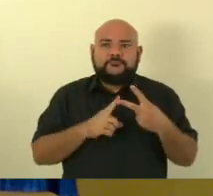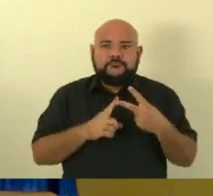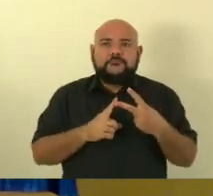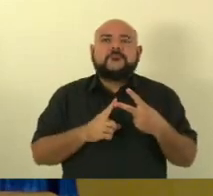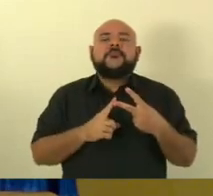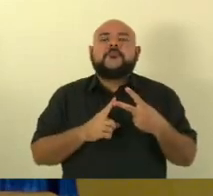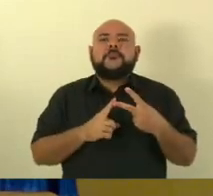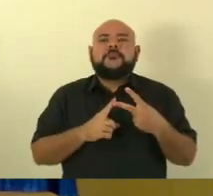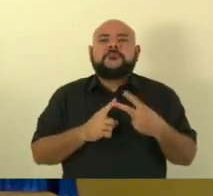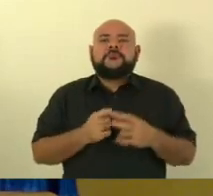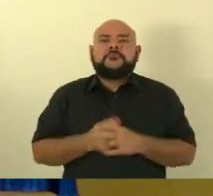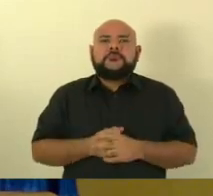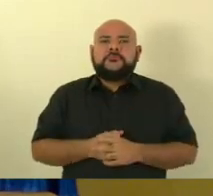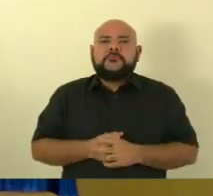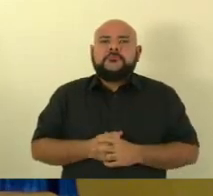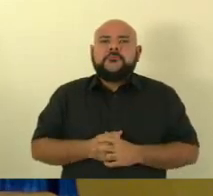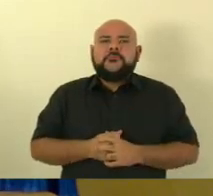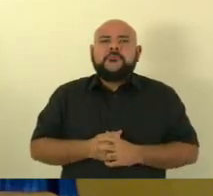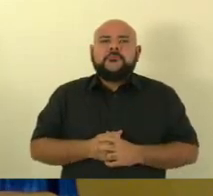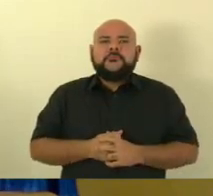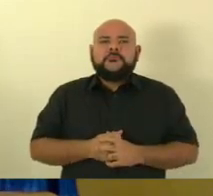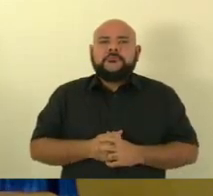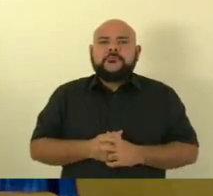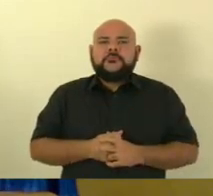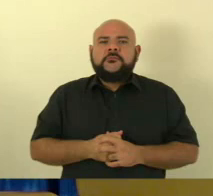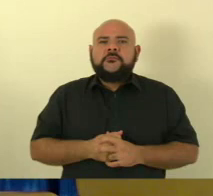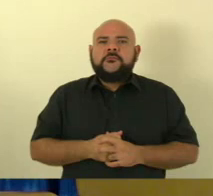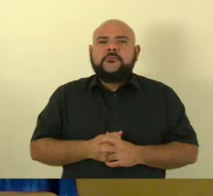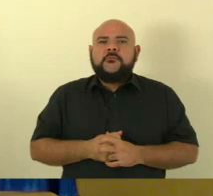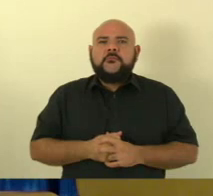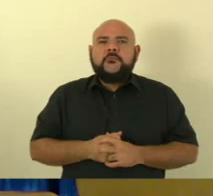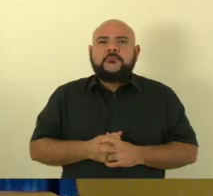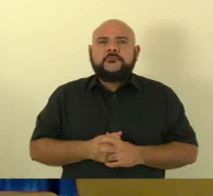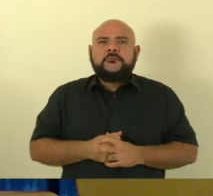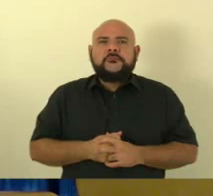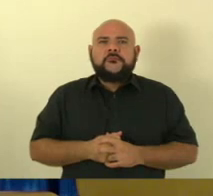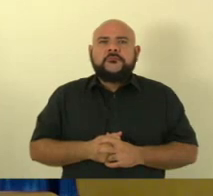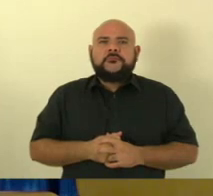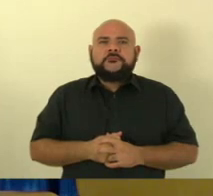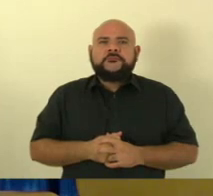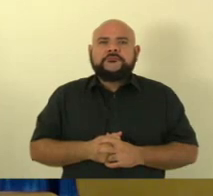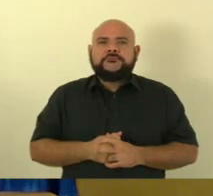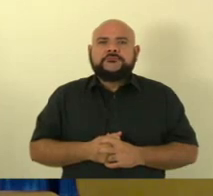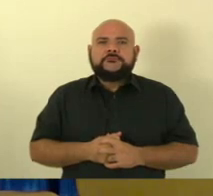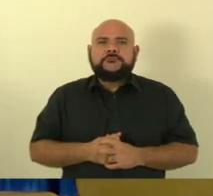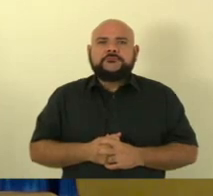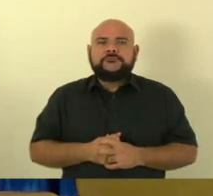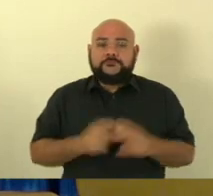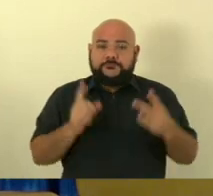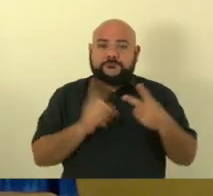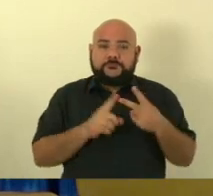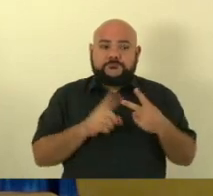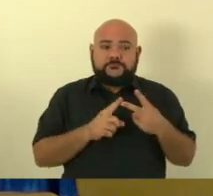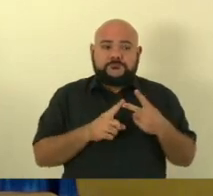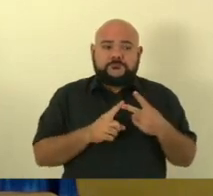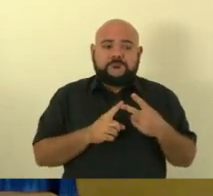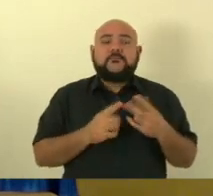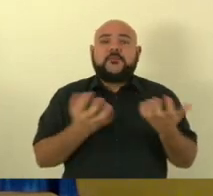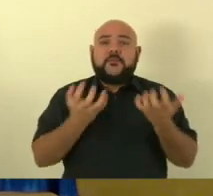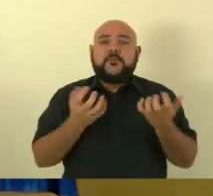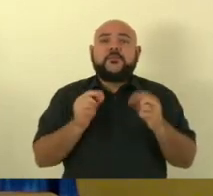indicar aqui e destacar é sobre o governo do estado do espírito santo